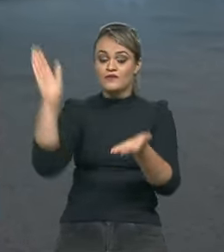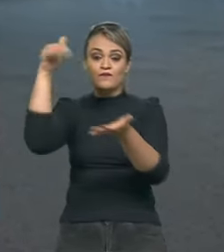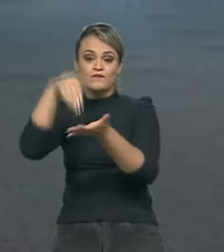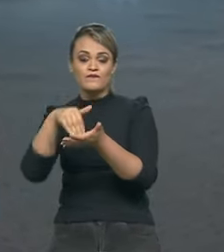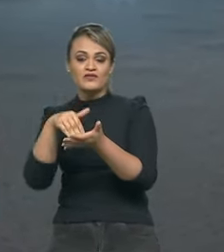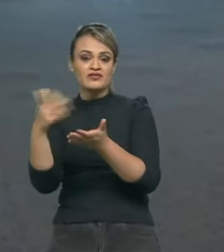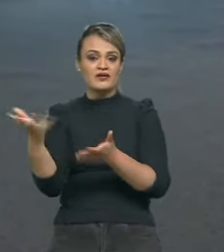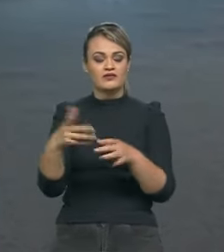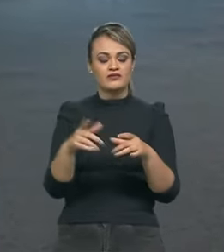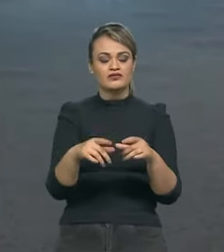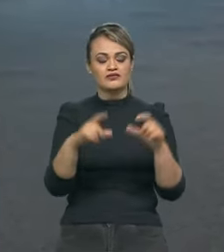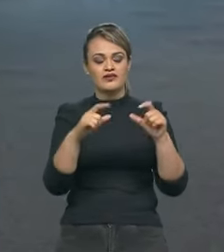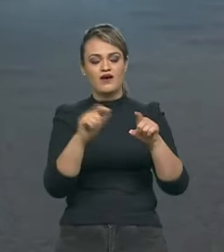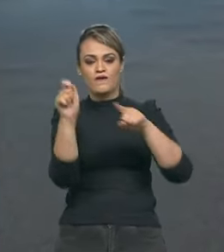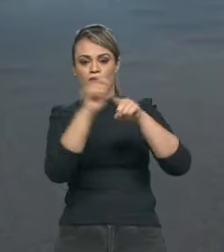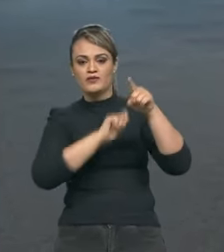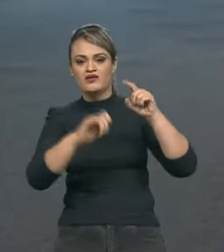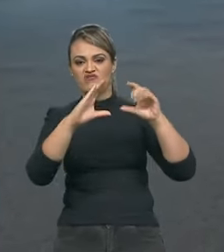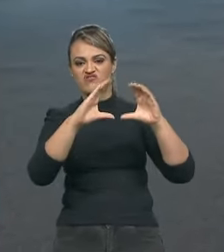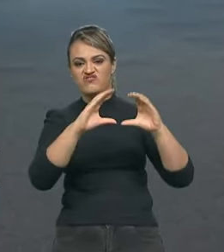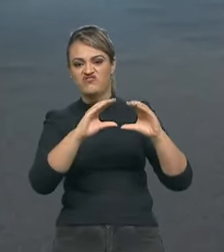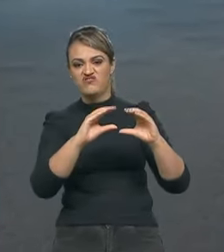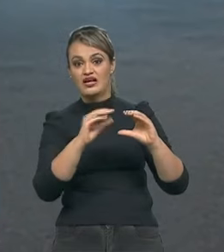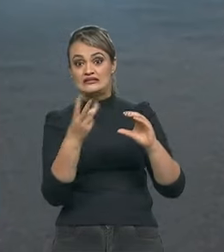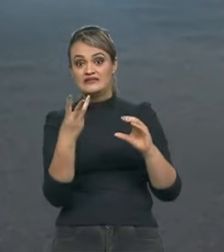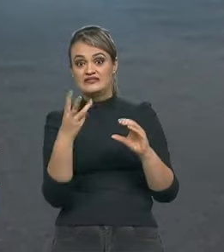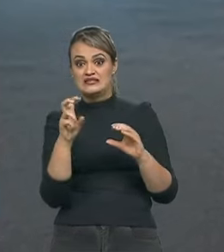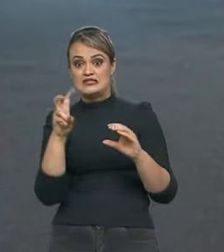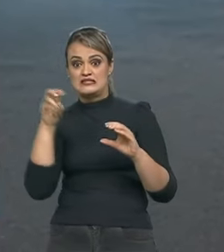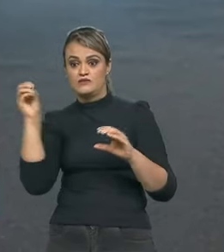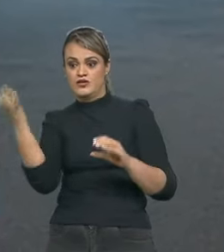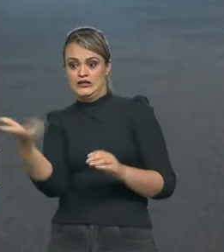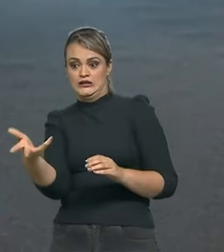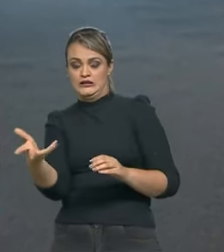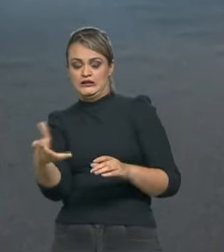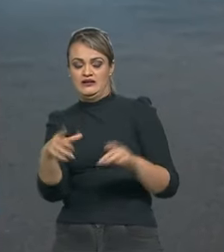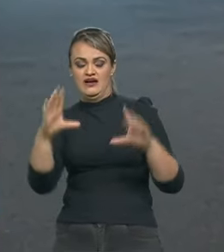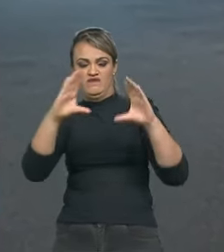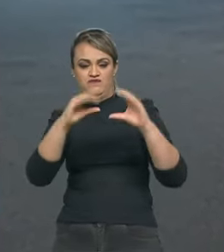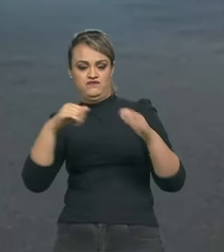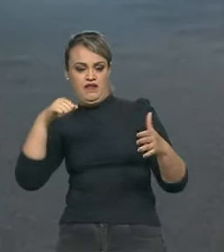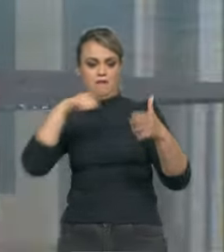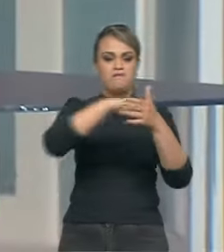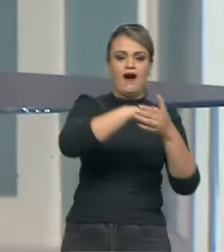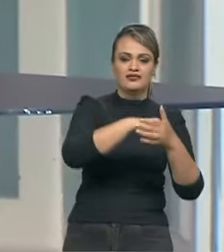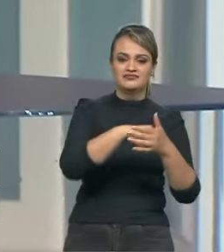corrida. O pneu esvaziou, 350 por hora, o cara bateu na parede na hora.